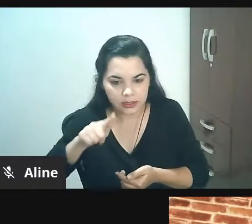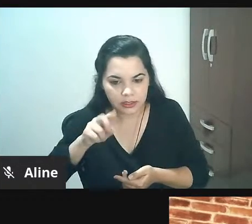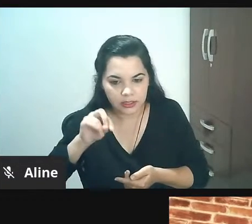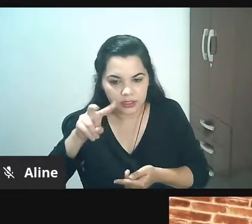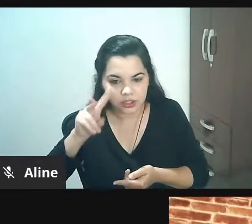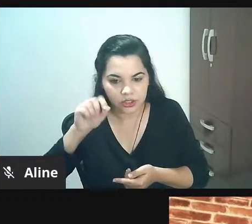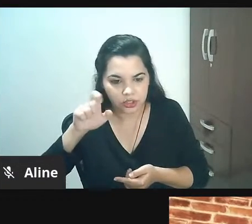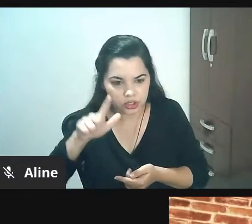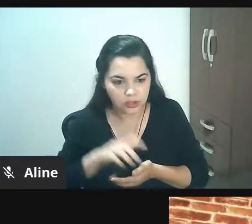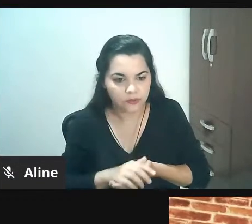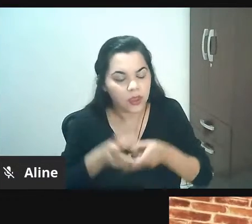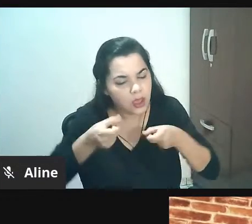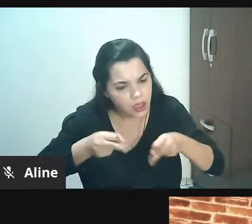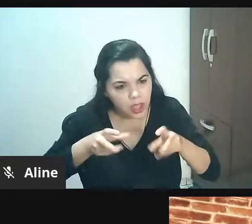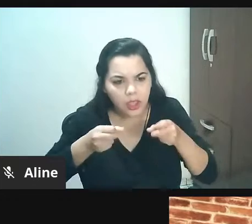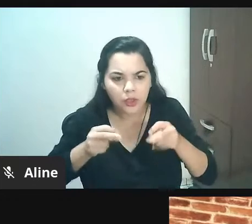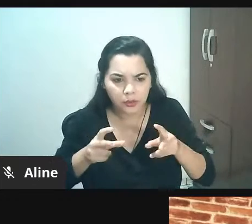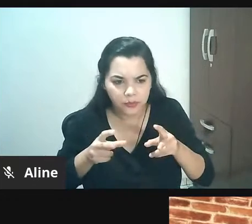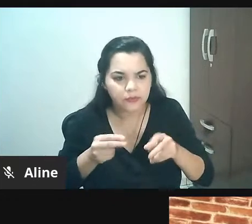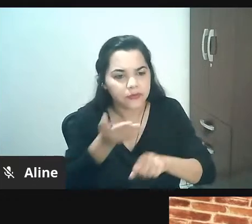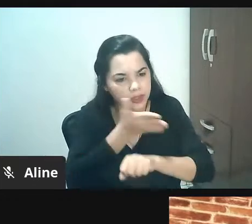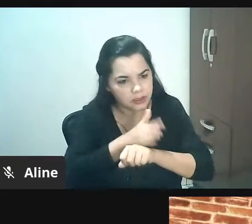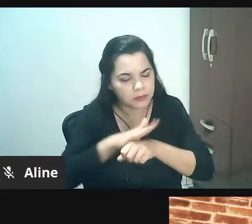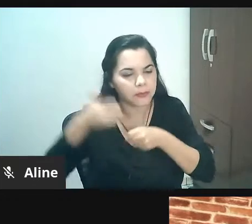palestras treinamentos workshops então assim